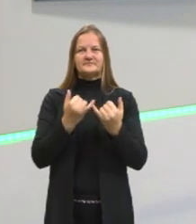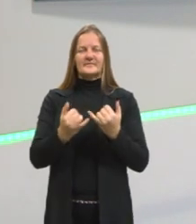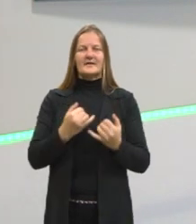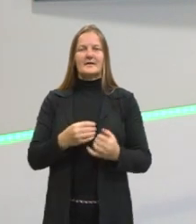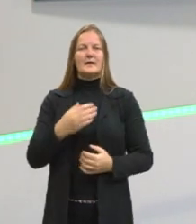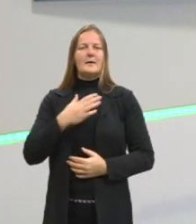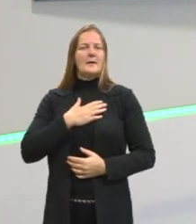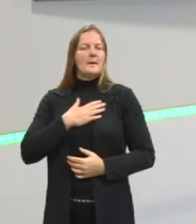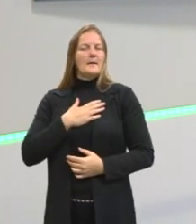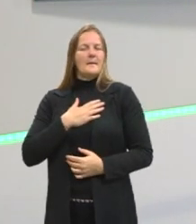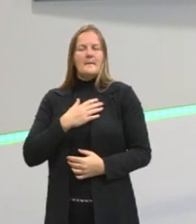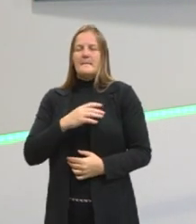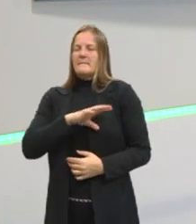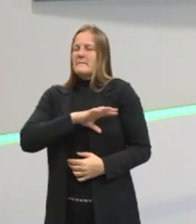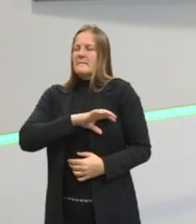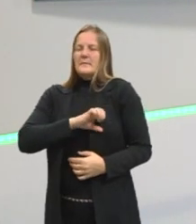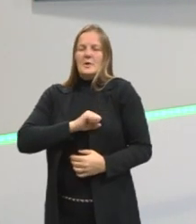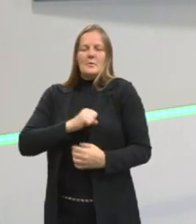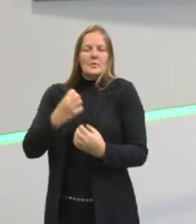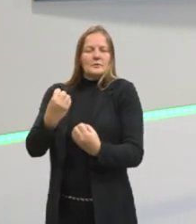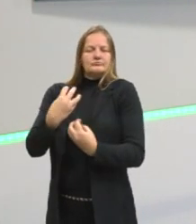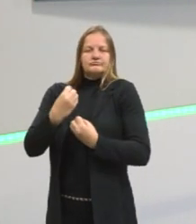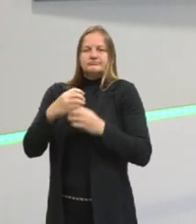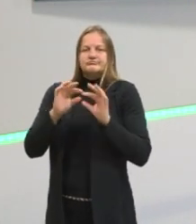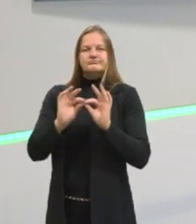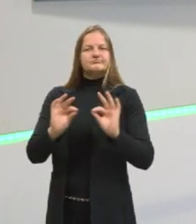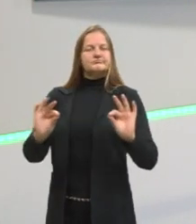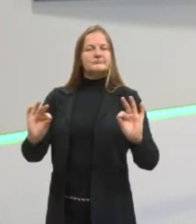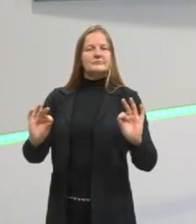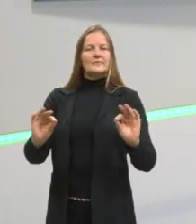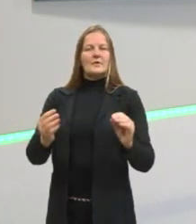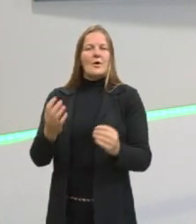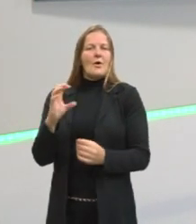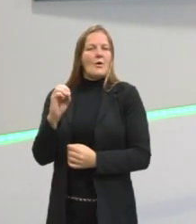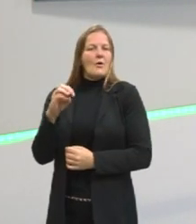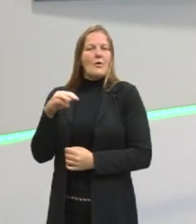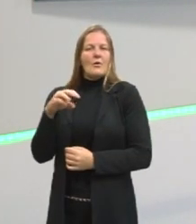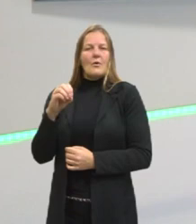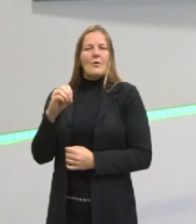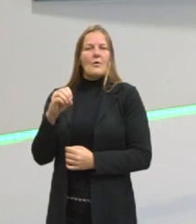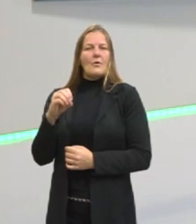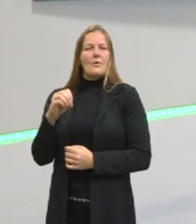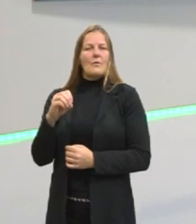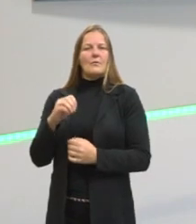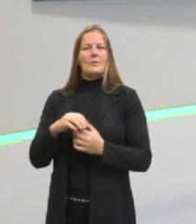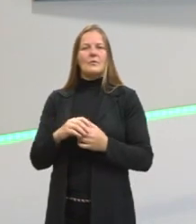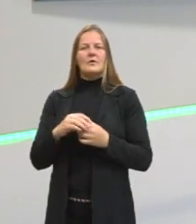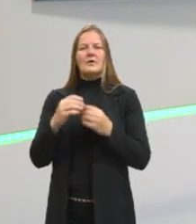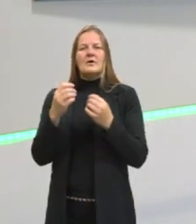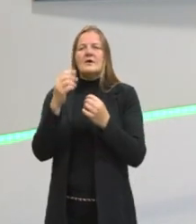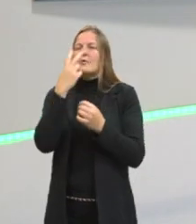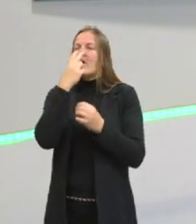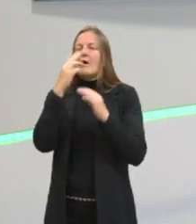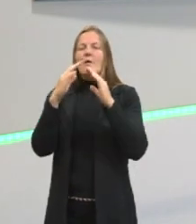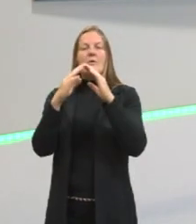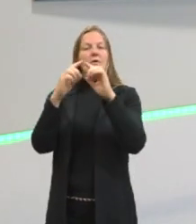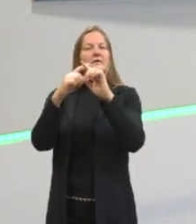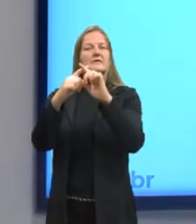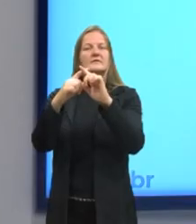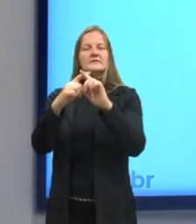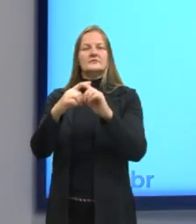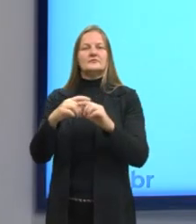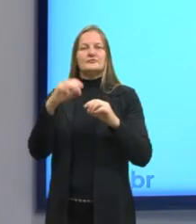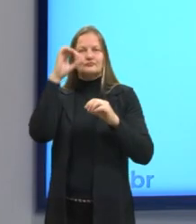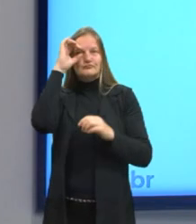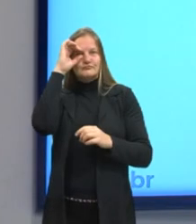amor me ensinou a ser simples como um largo de igreja. Ali um exemplo retirado do Oswald de